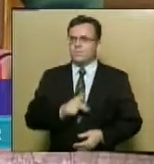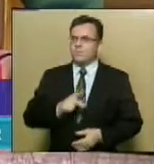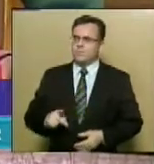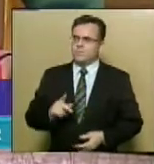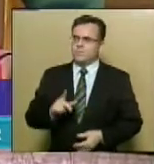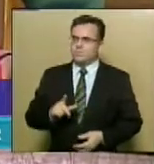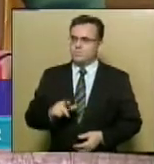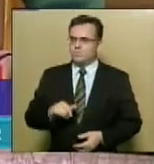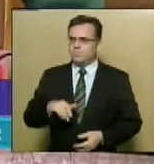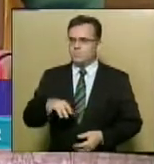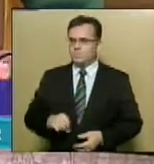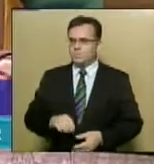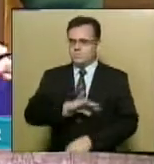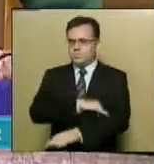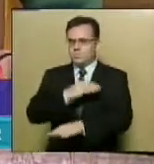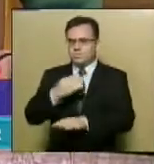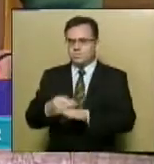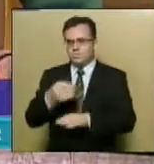Diocese de Propiá.